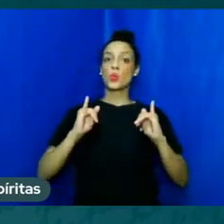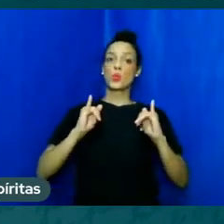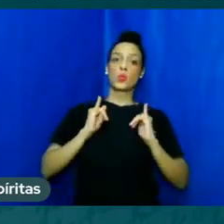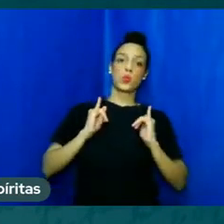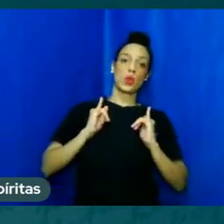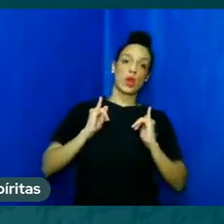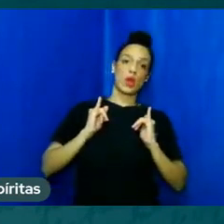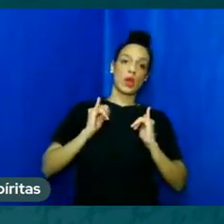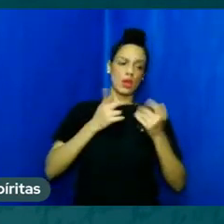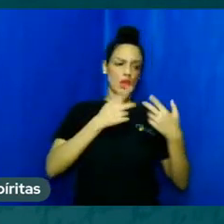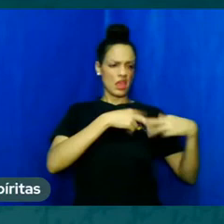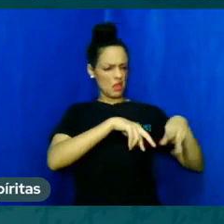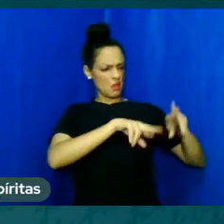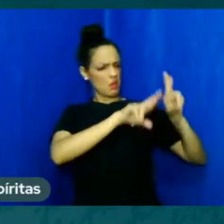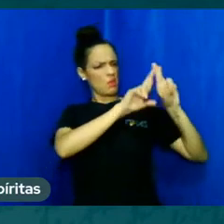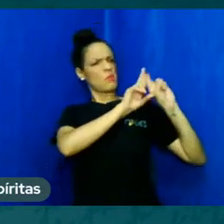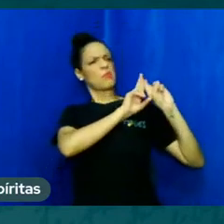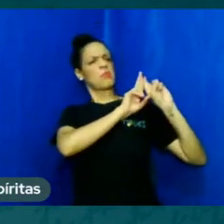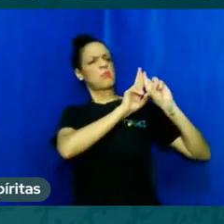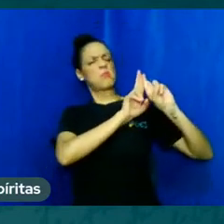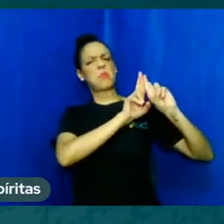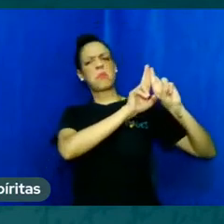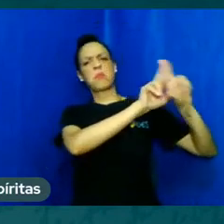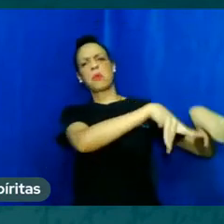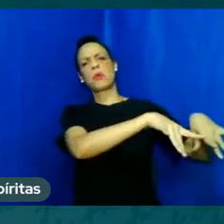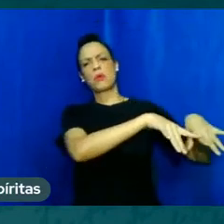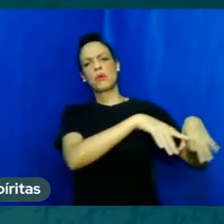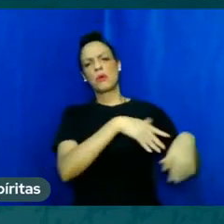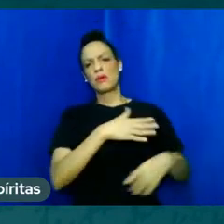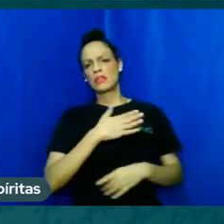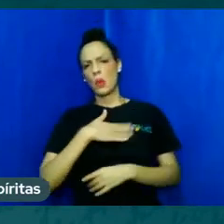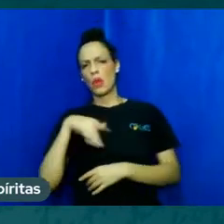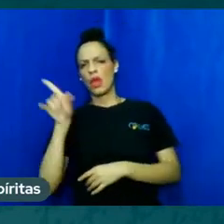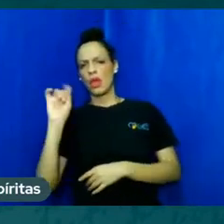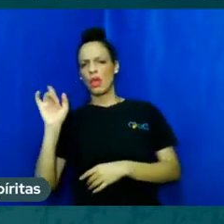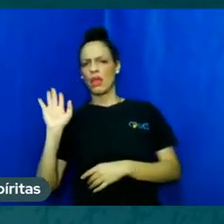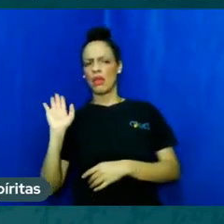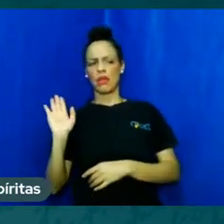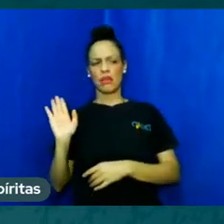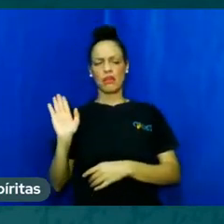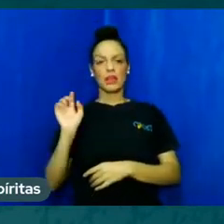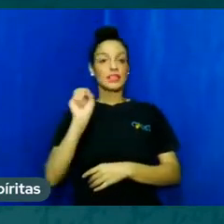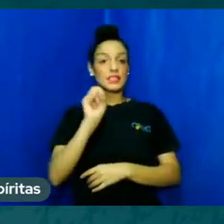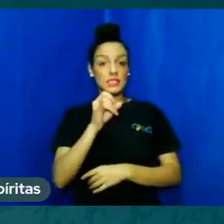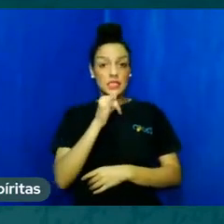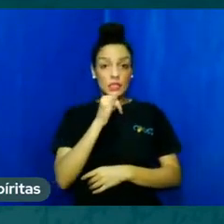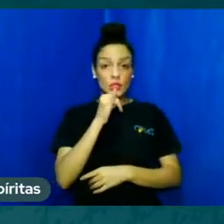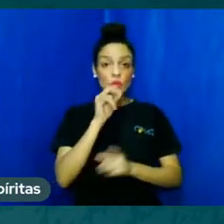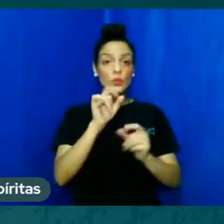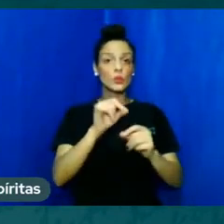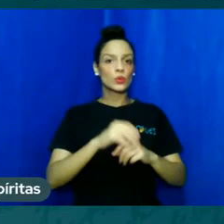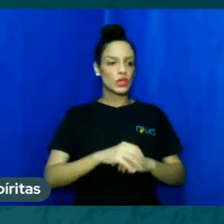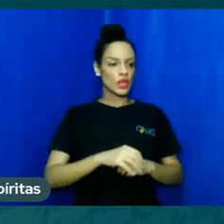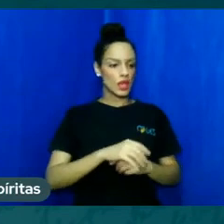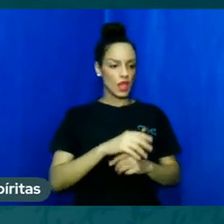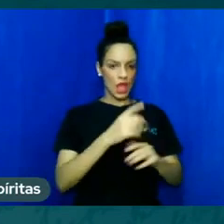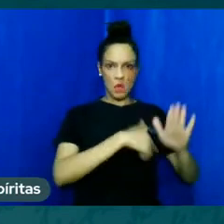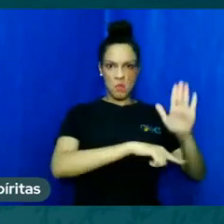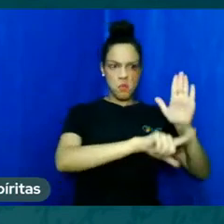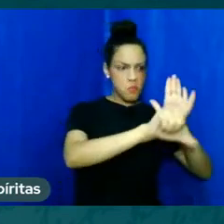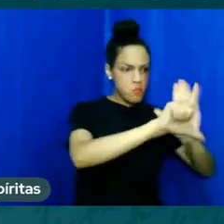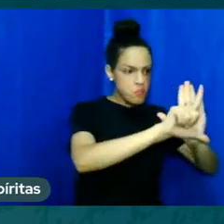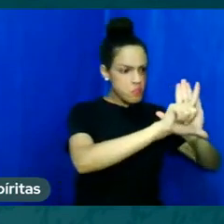com a responsabilidade das minhas escolhas. Então, se eu não for pego aqui pela lei dos homens, né? Eu estou